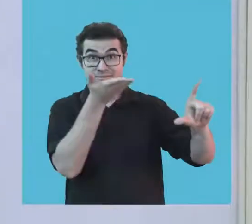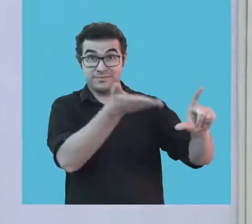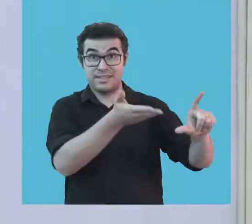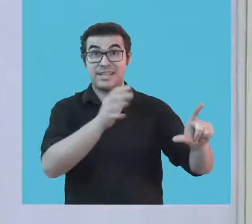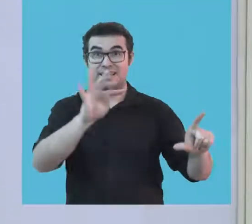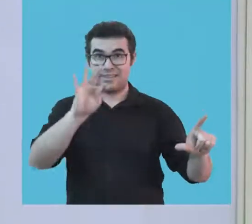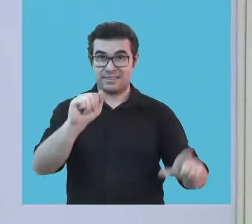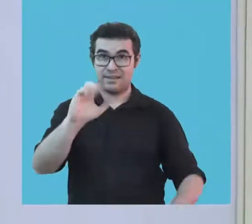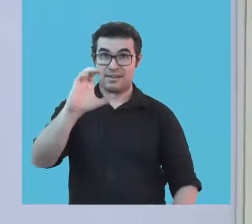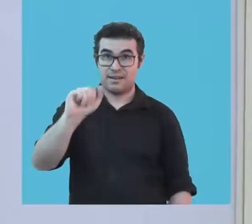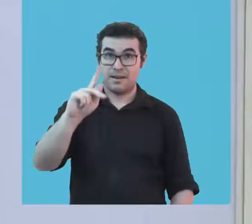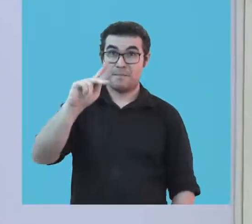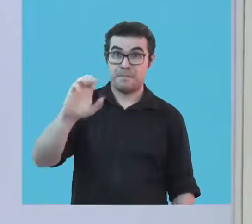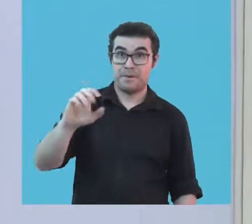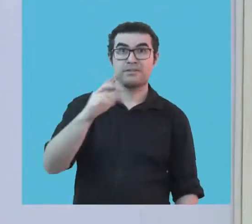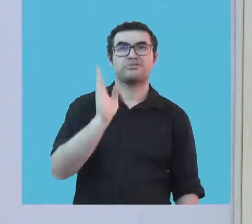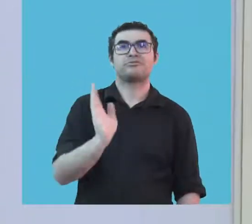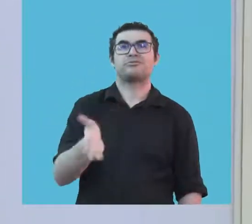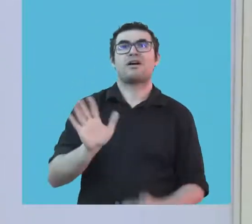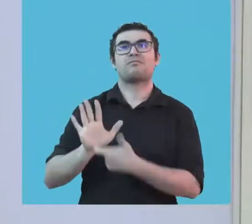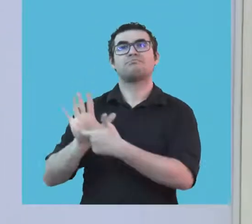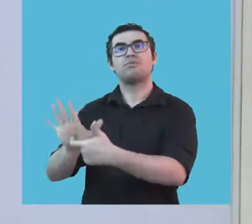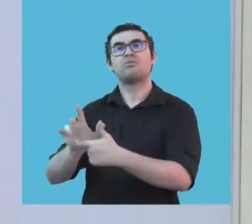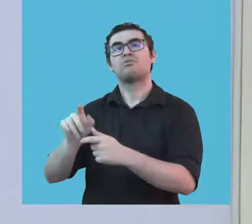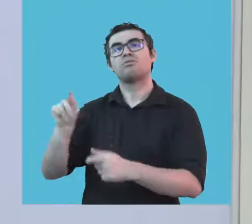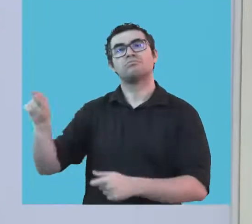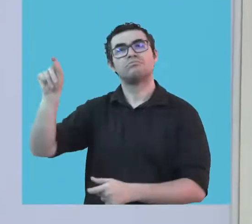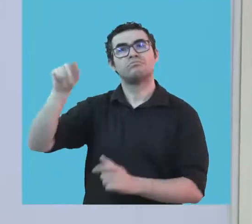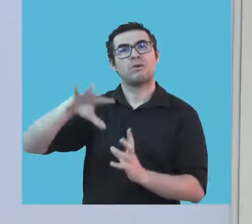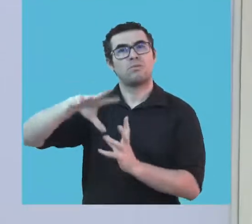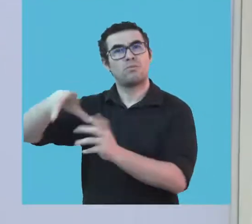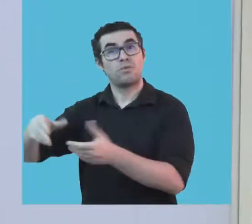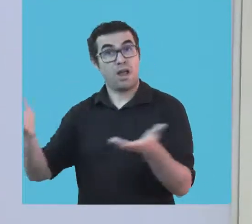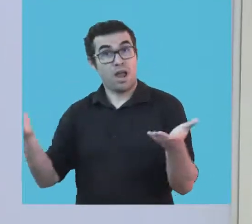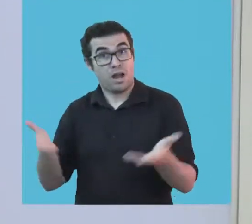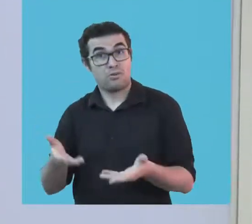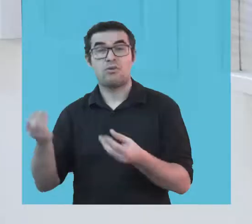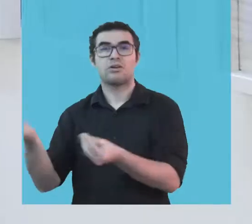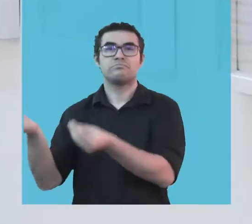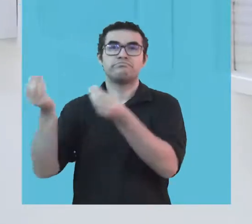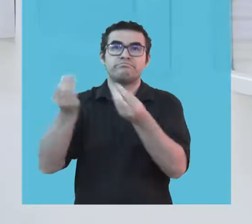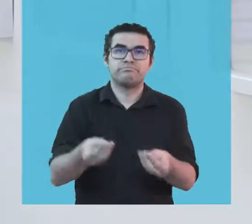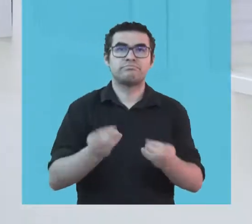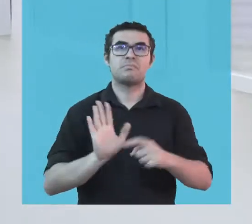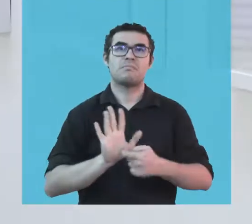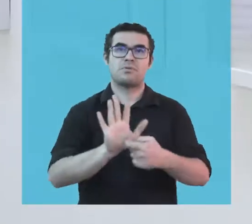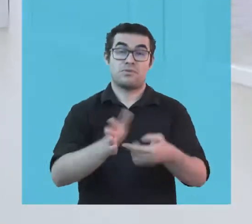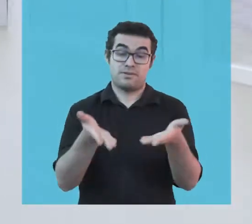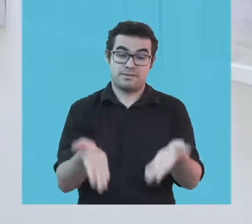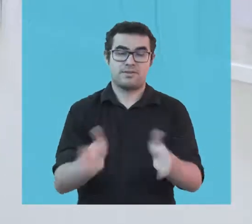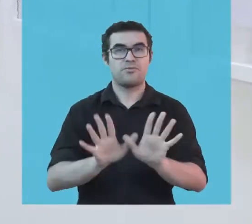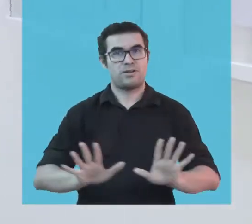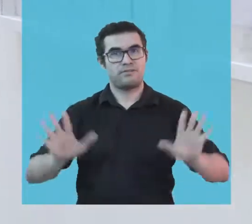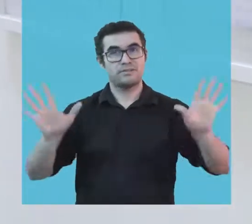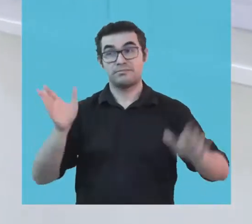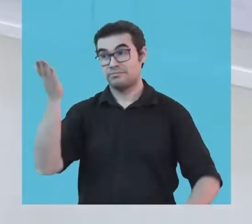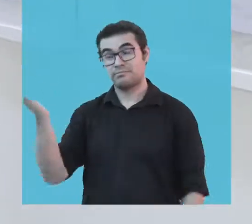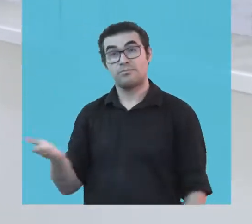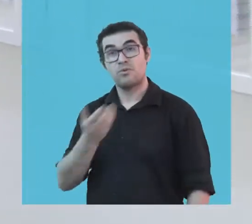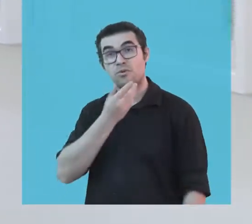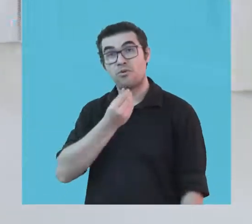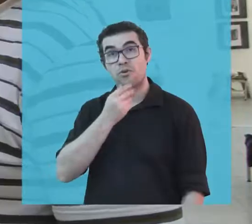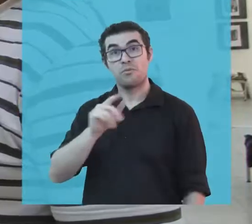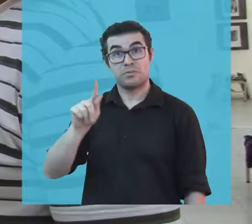já viajou o mundo em exposições. Agora está no Museu de Arte da UFC. O artista plástico cearense Gerson